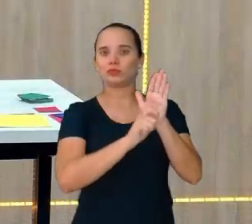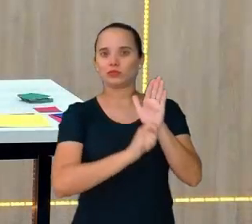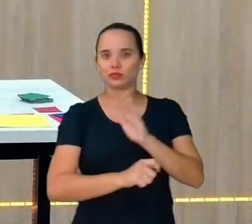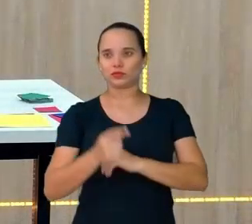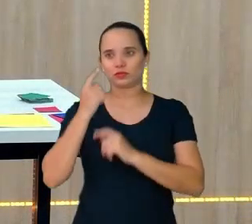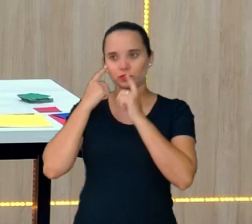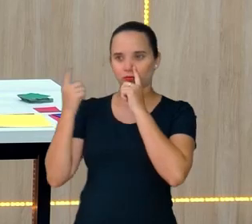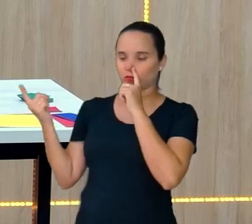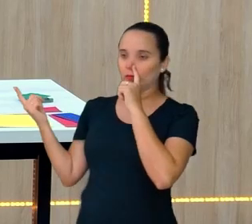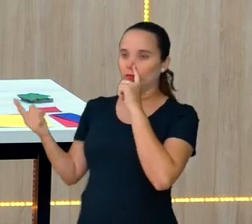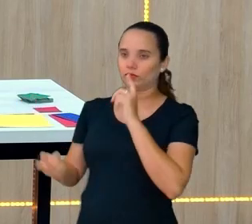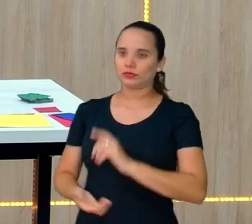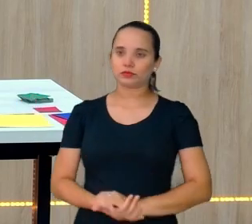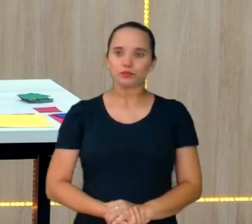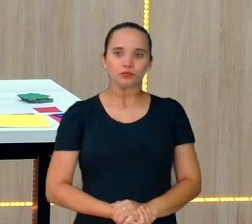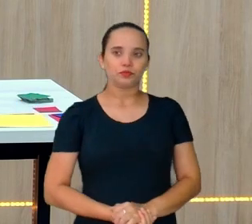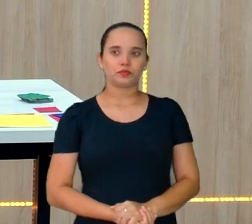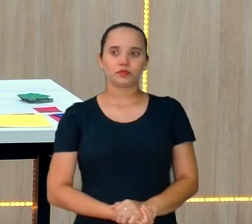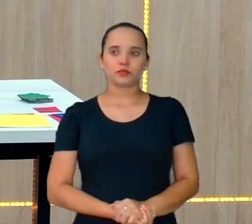Olha, gente.